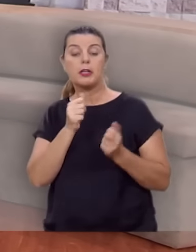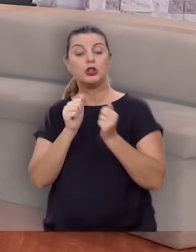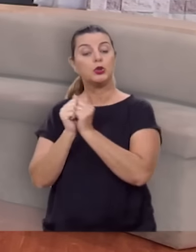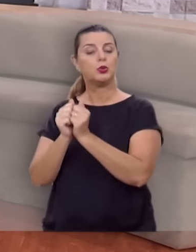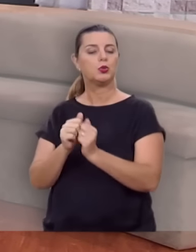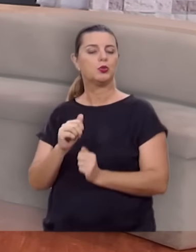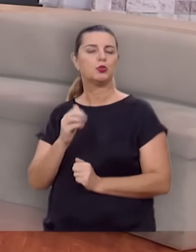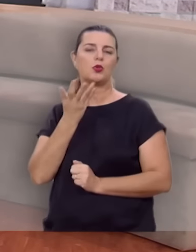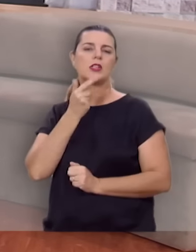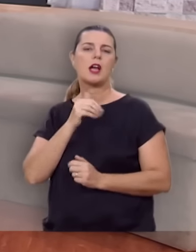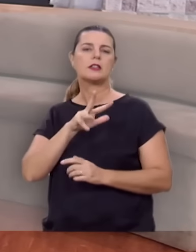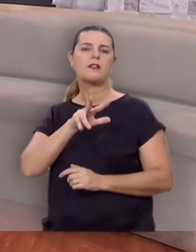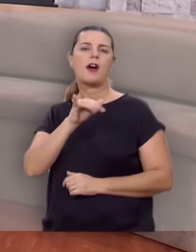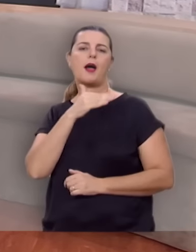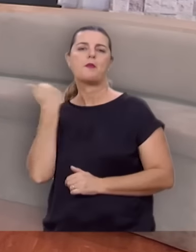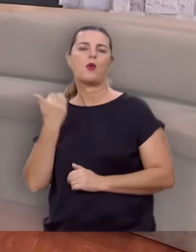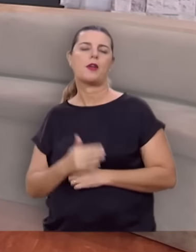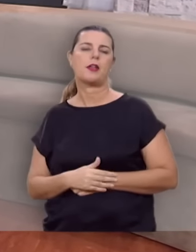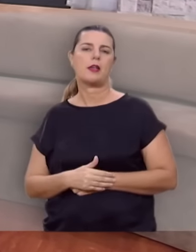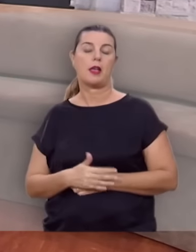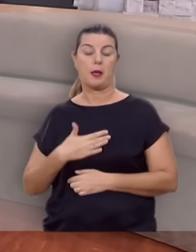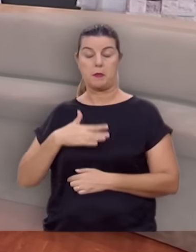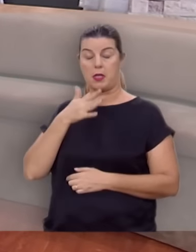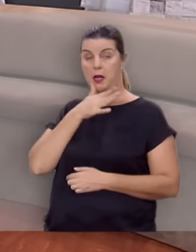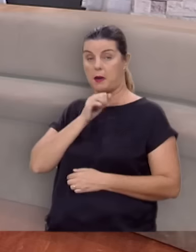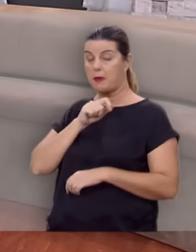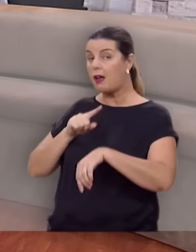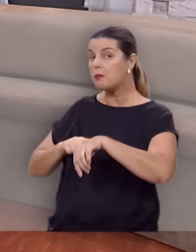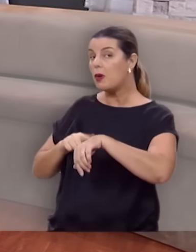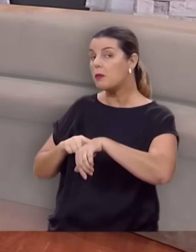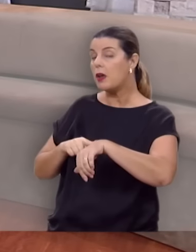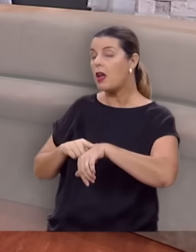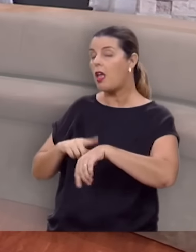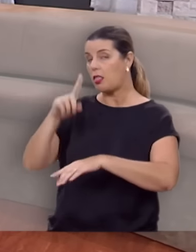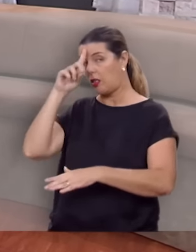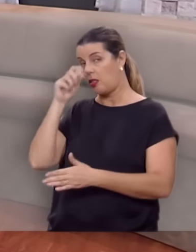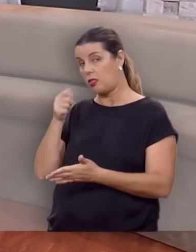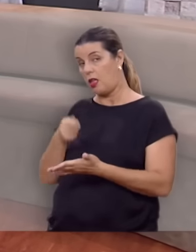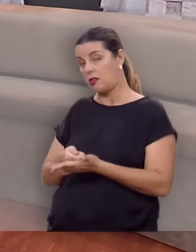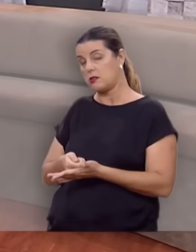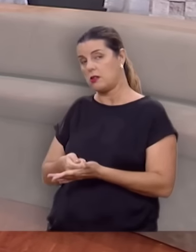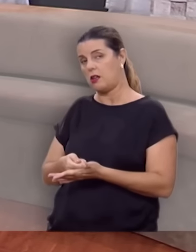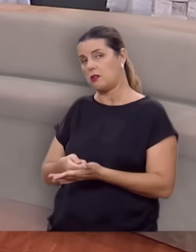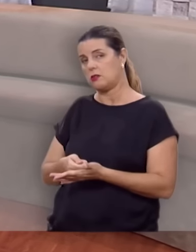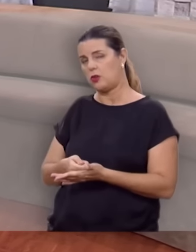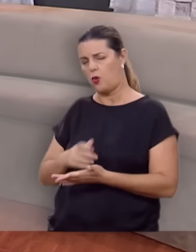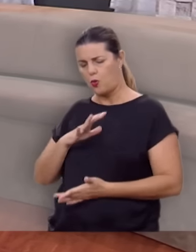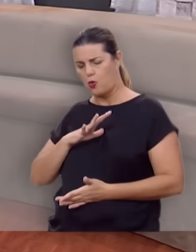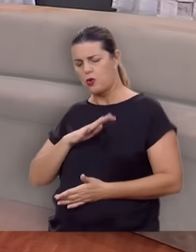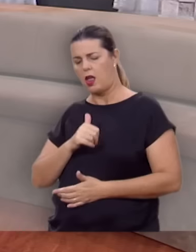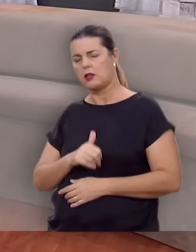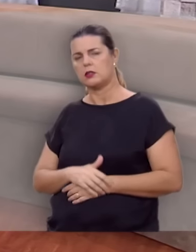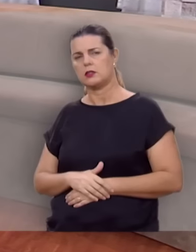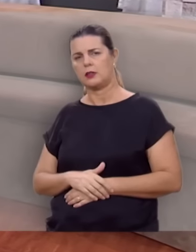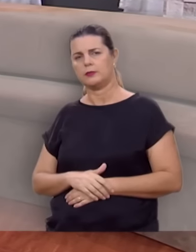a mãe morre junto com a criança. E a minha mãe naquele momento tomou a decisão corajosa